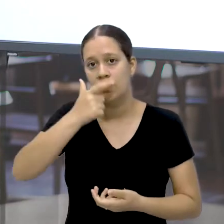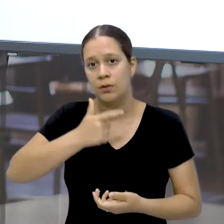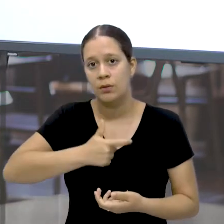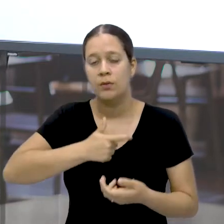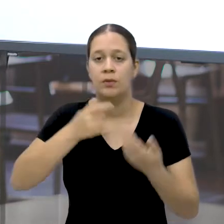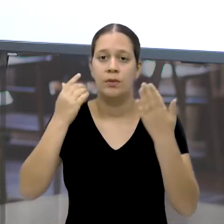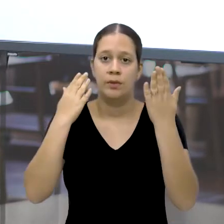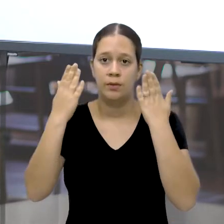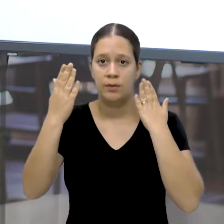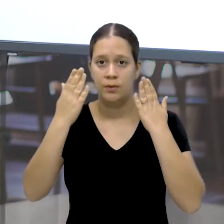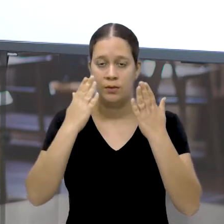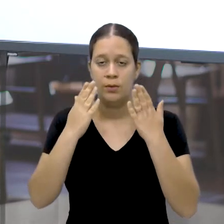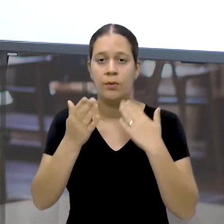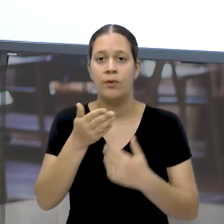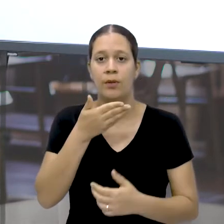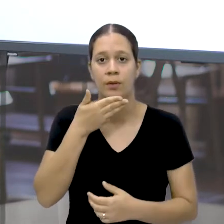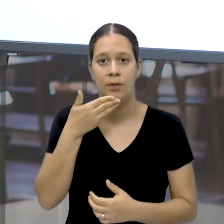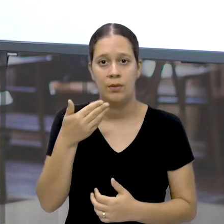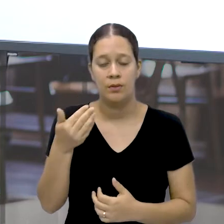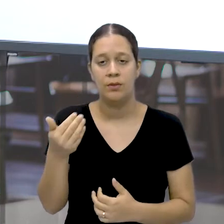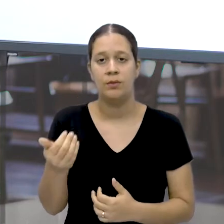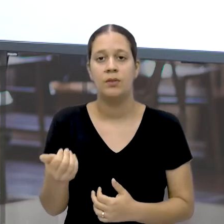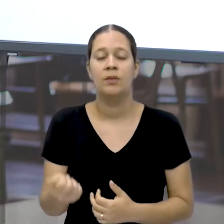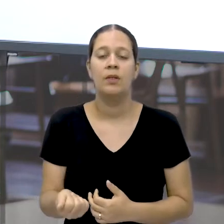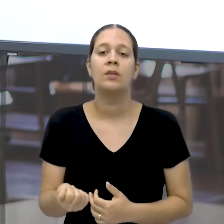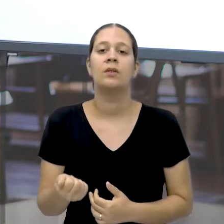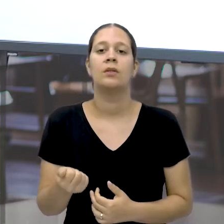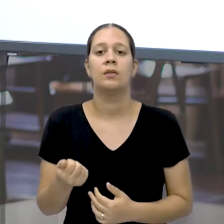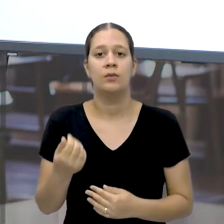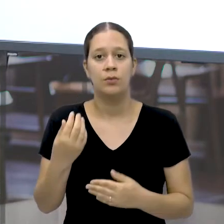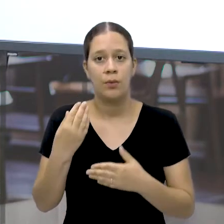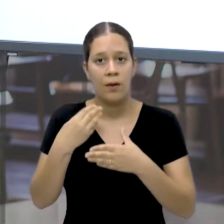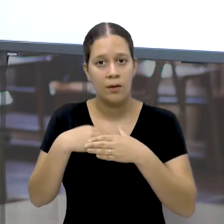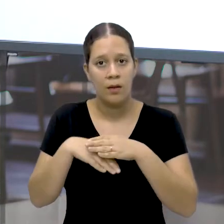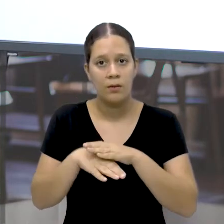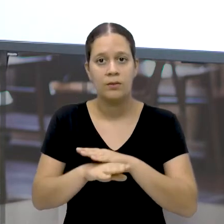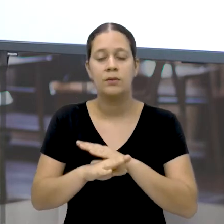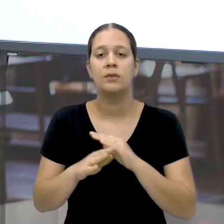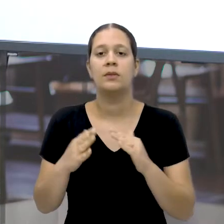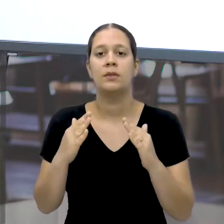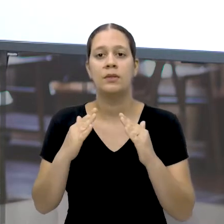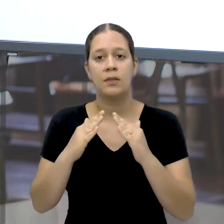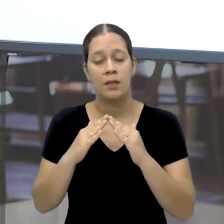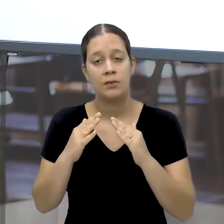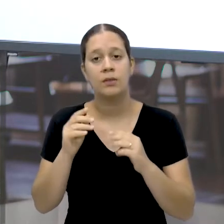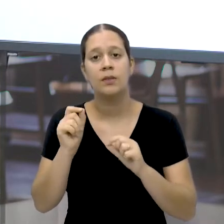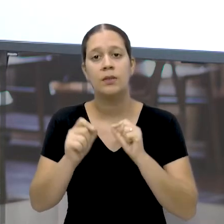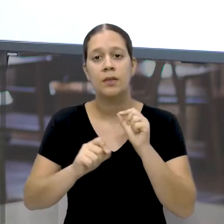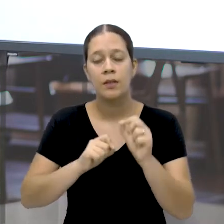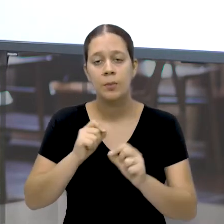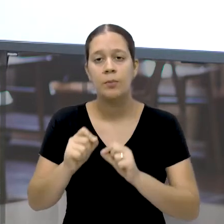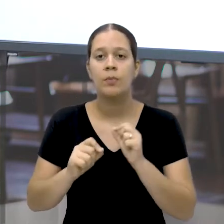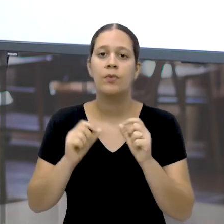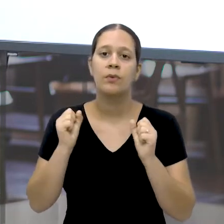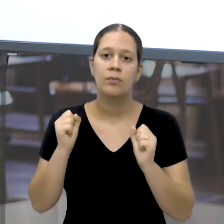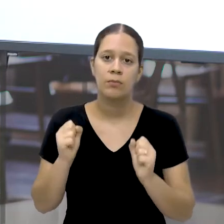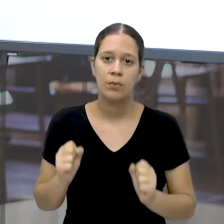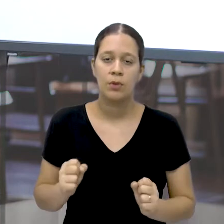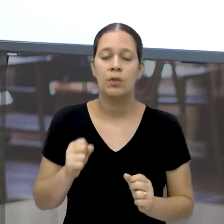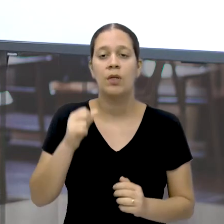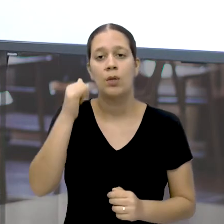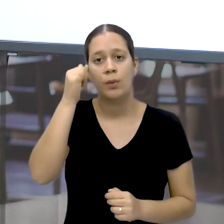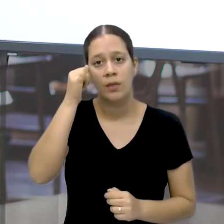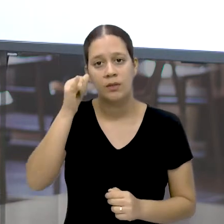no momento É melhor Ficarmos Reguardados em casa Em bolo No caso Ficar em casa Para evitar